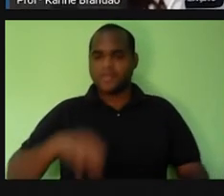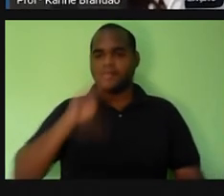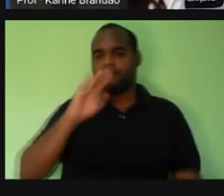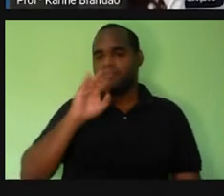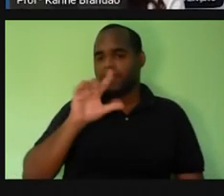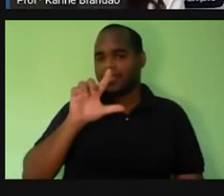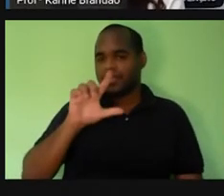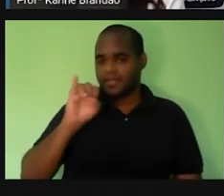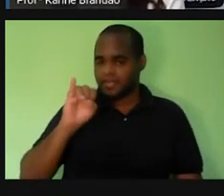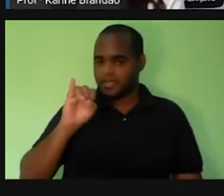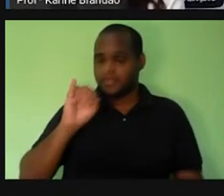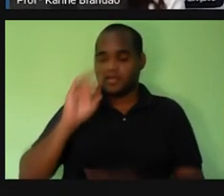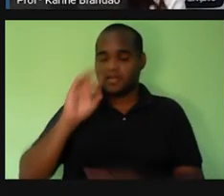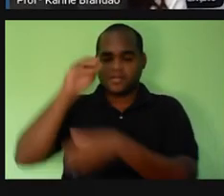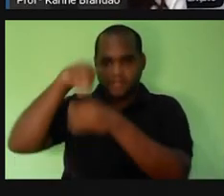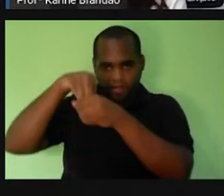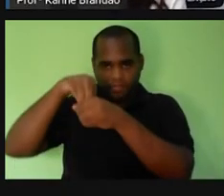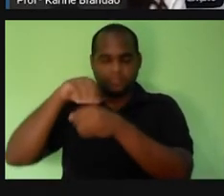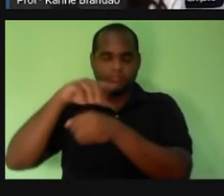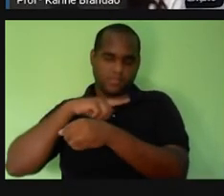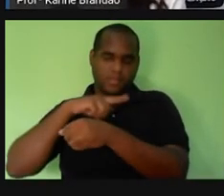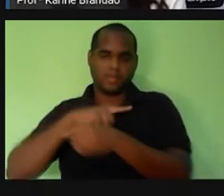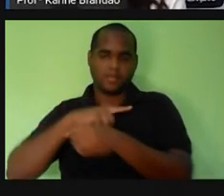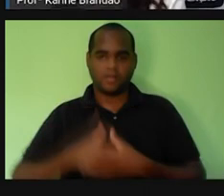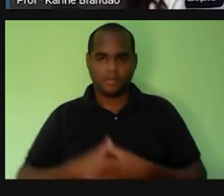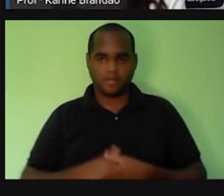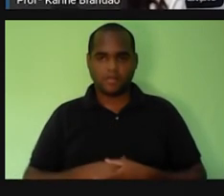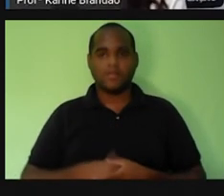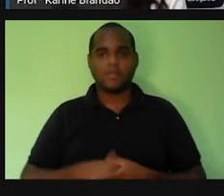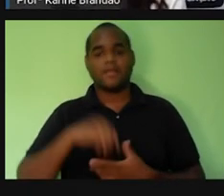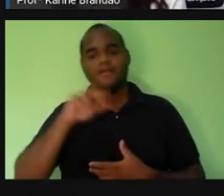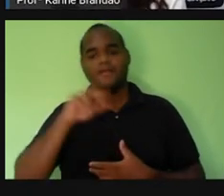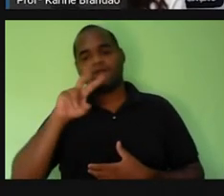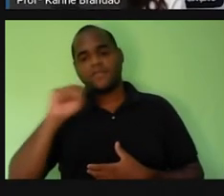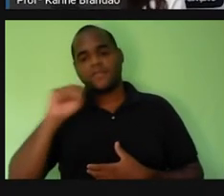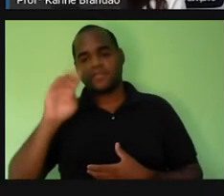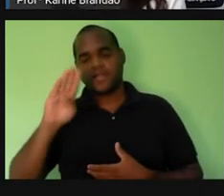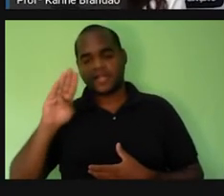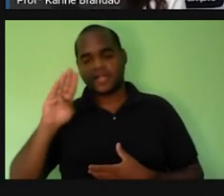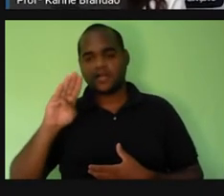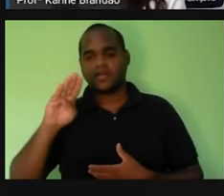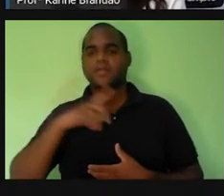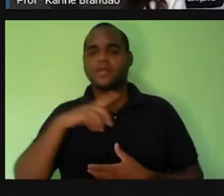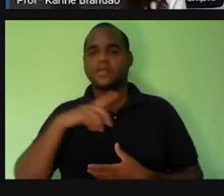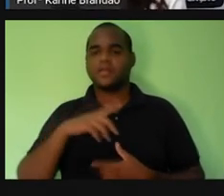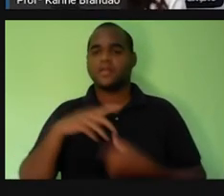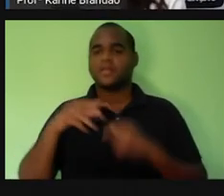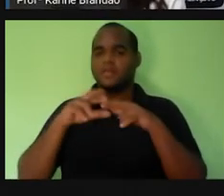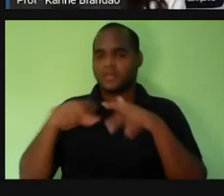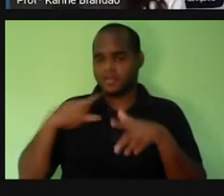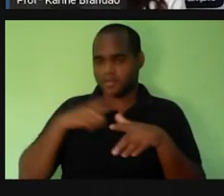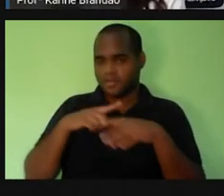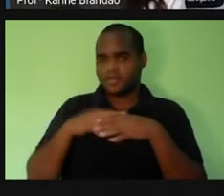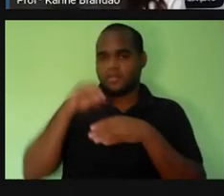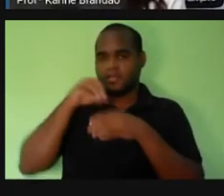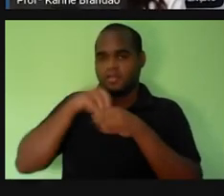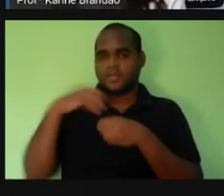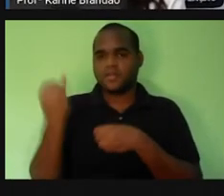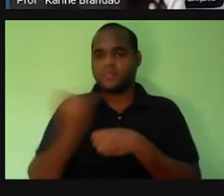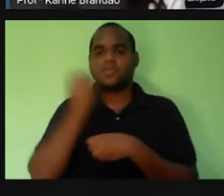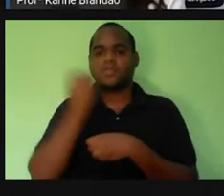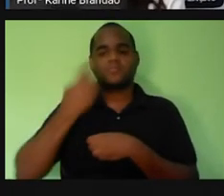ou, desculpa, que armazena a bile. E essa vesícula biliar, ela vai armazenar a bile, que é importante para a nossa